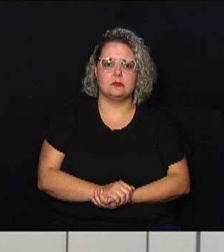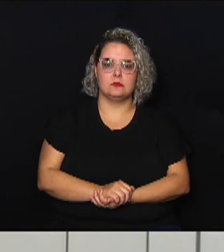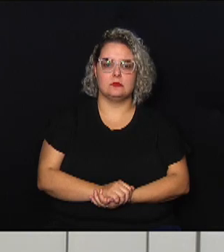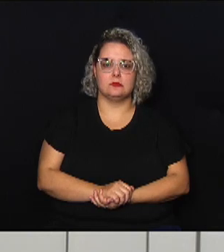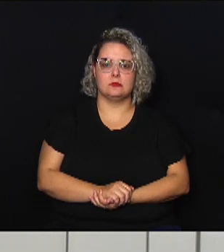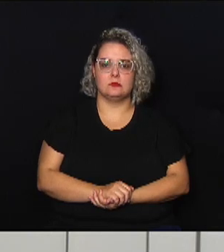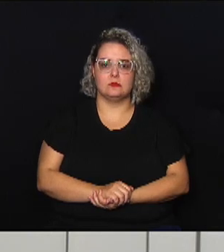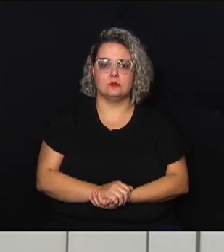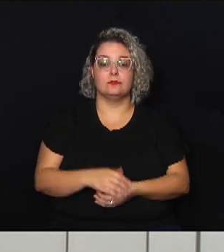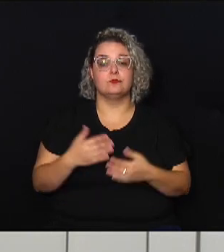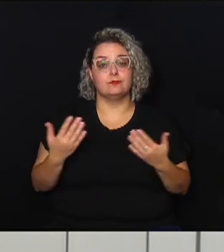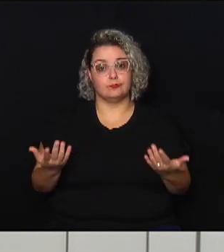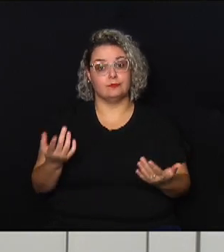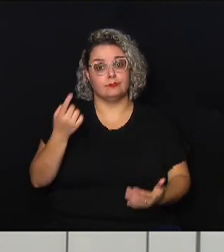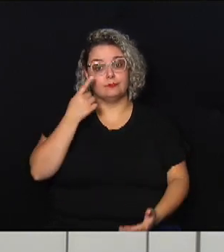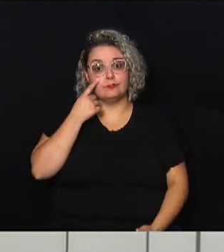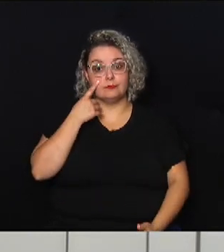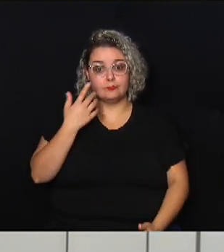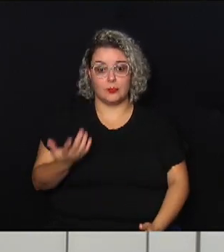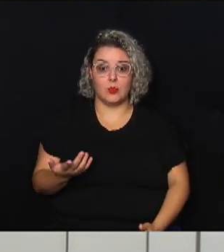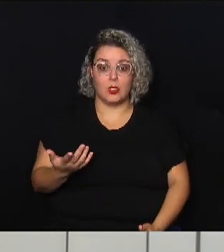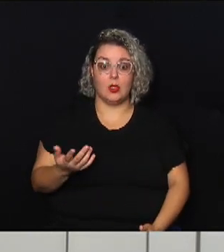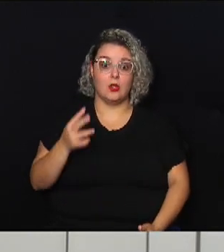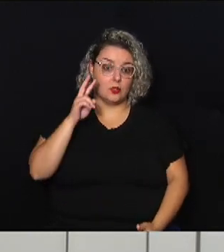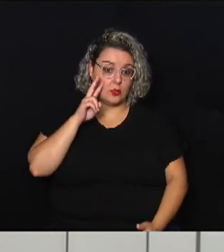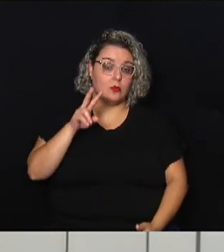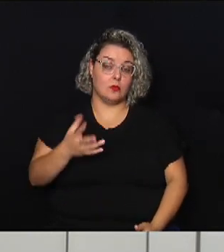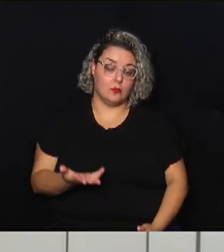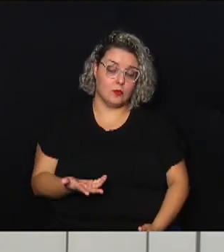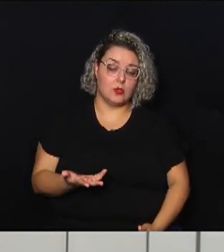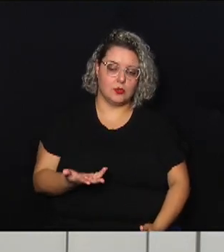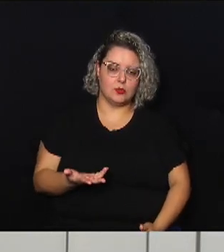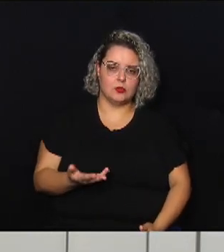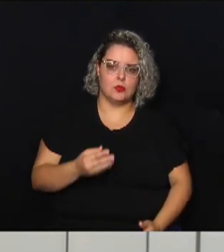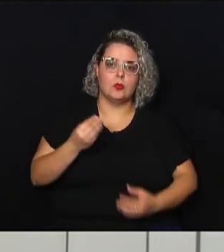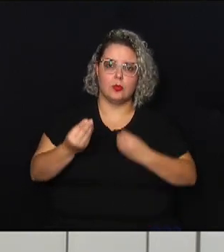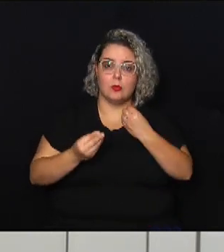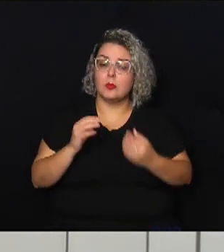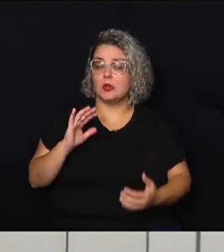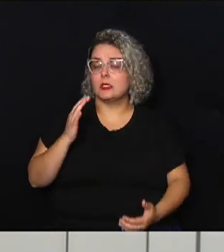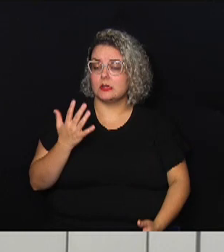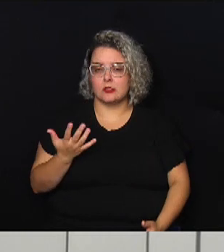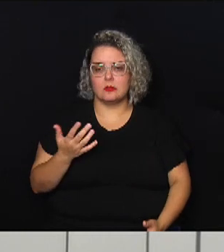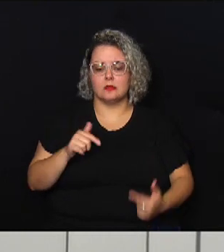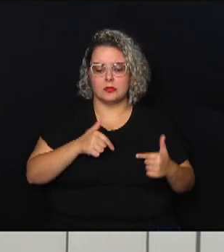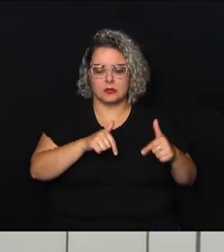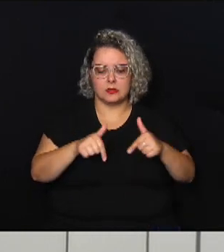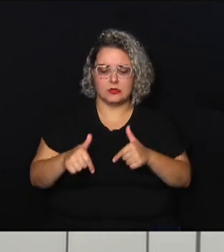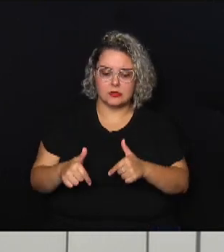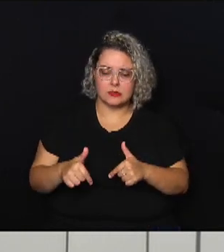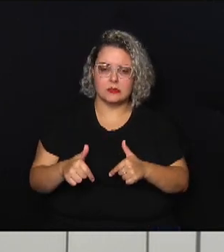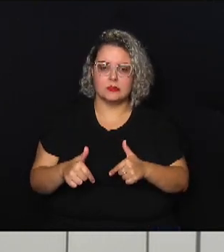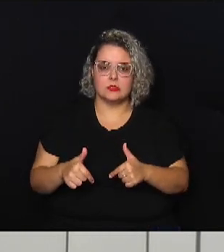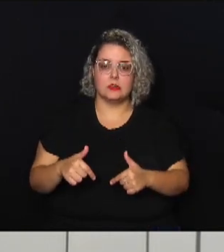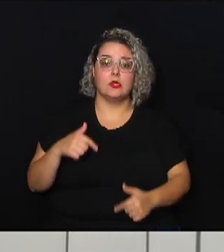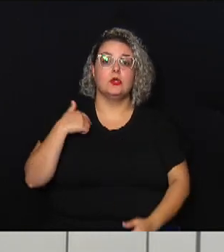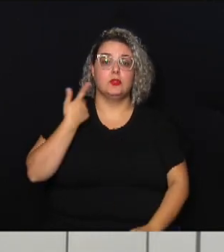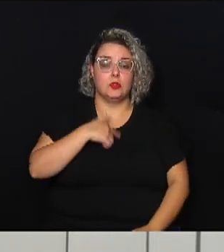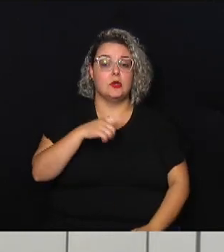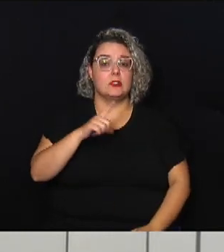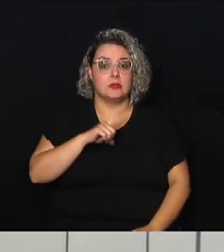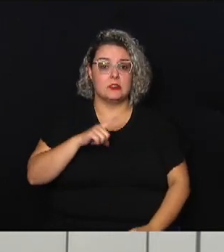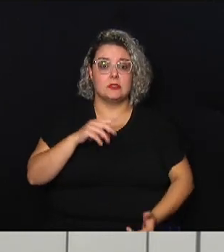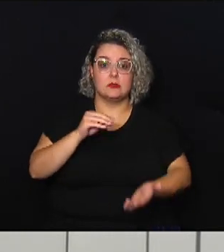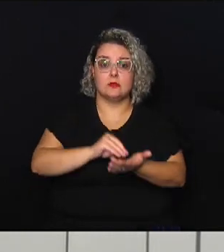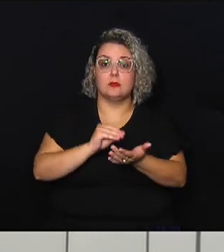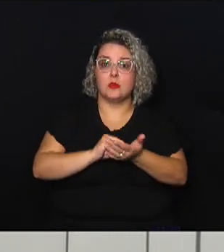Olha olha então a gente viu aí como está sendo feito esse trabalho a gente também tem uma última